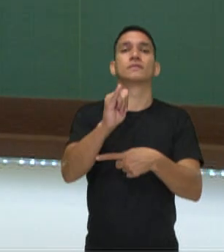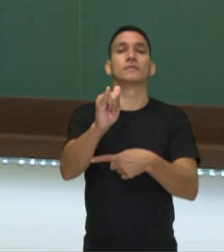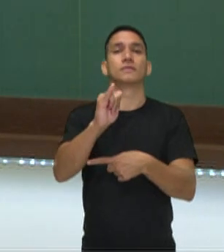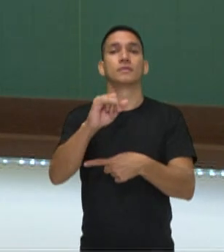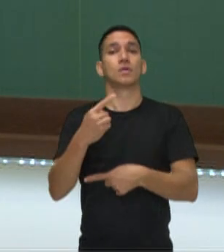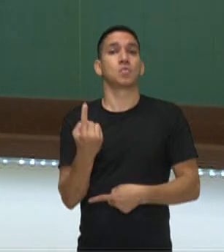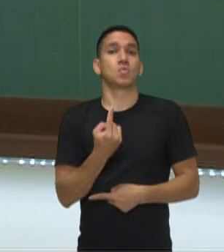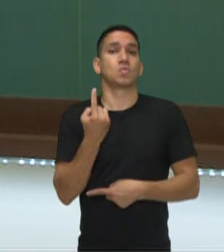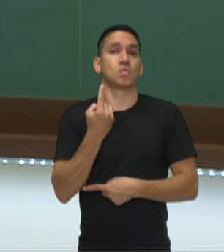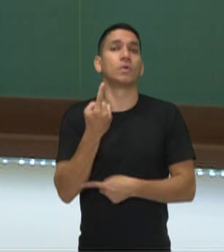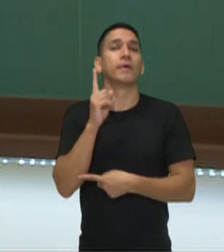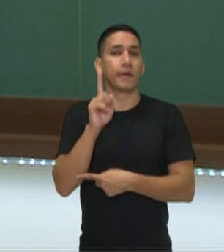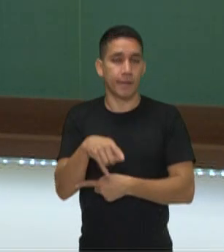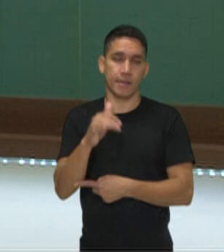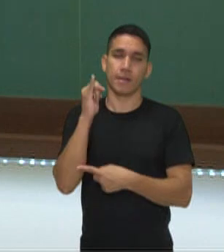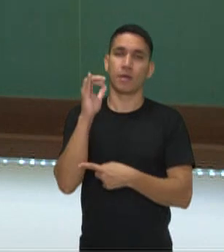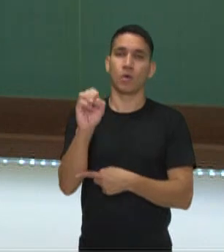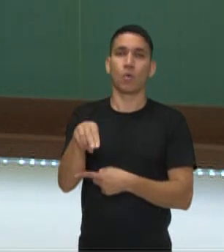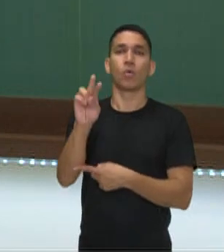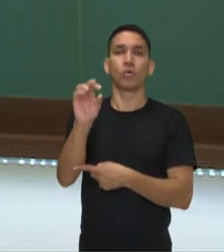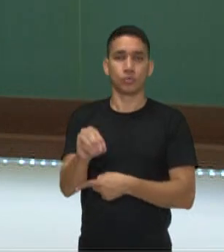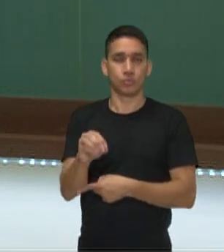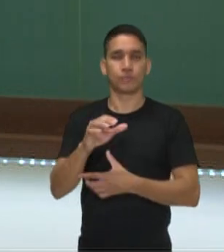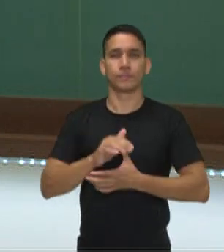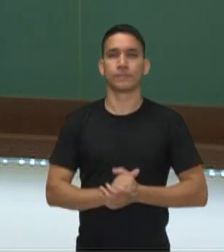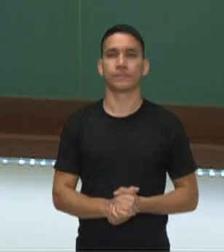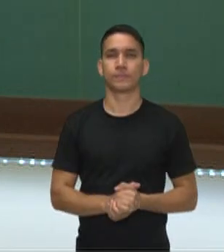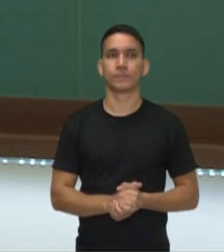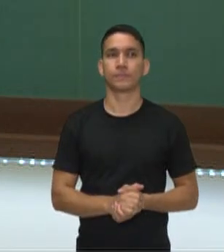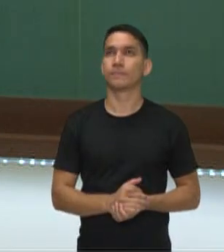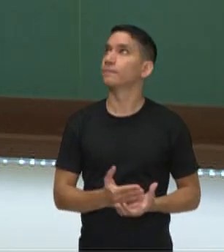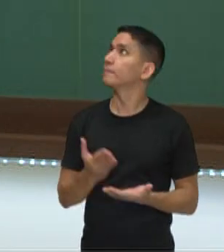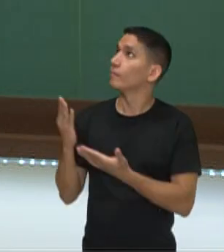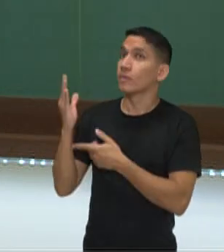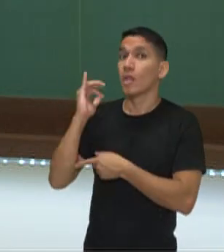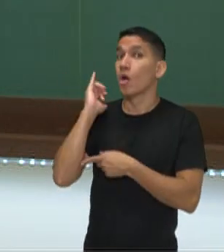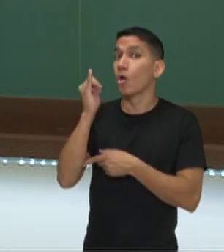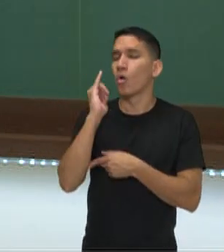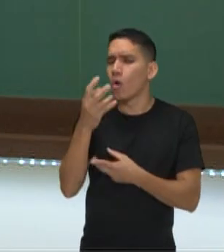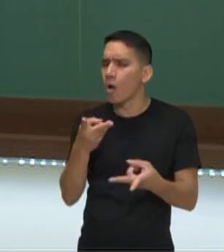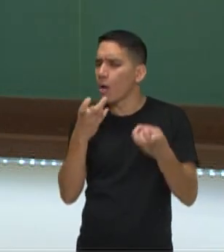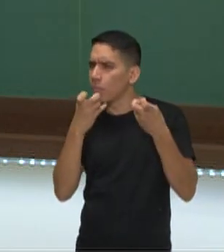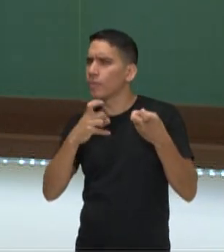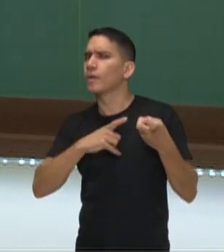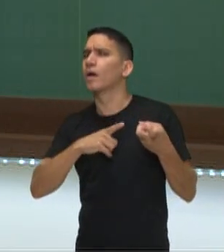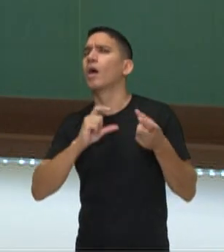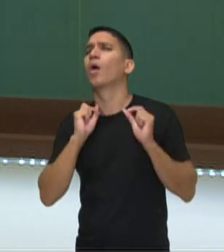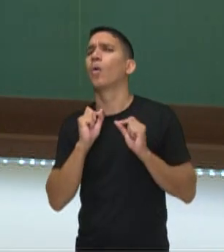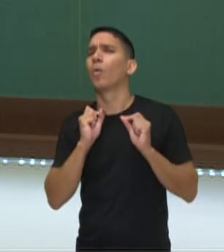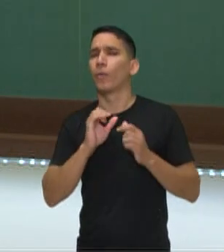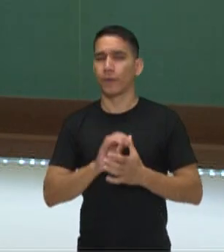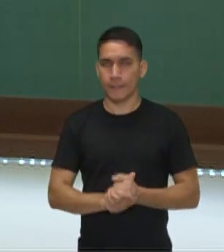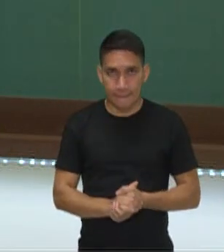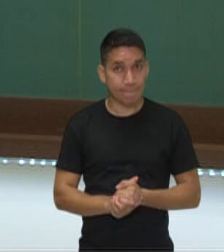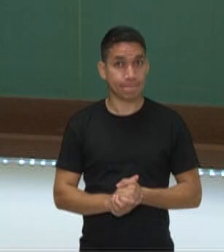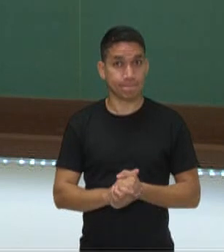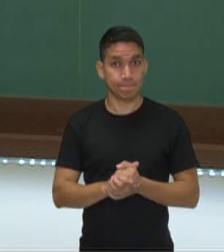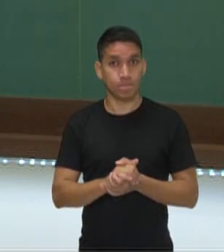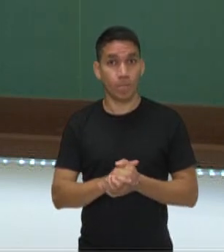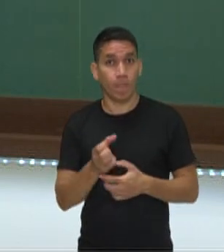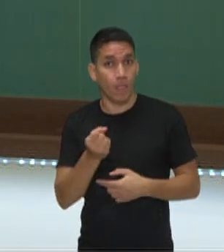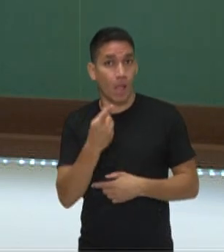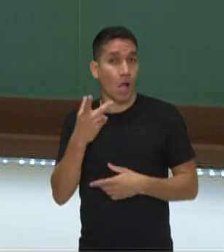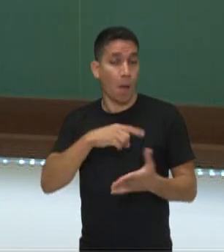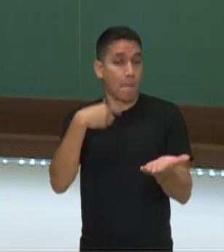singular, que é o conto. No conto, nós observamos a presença de